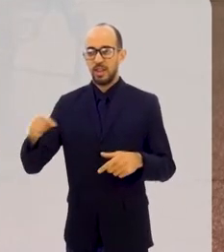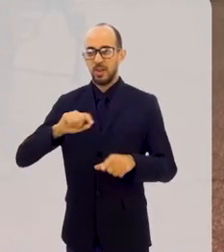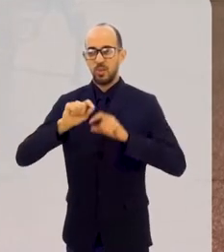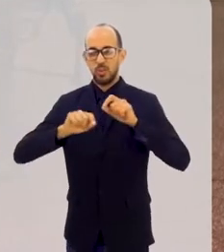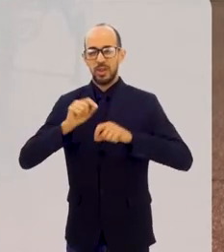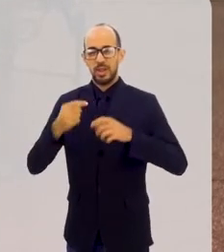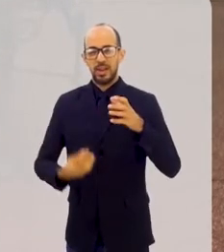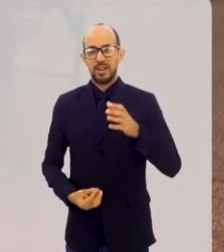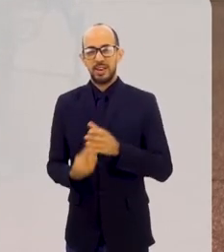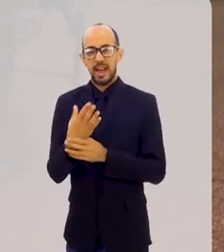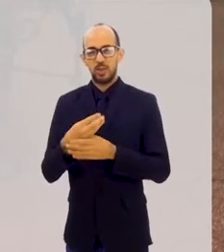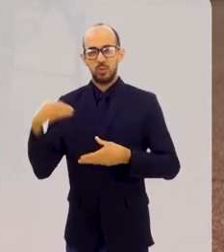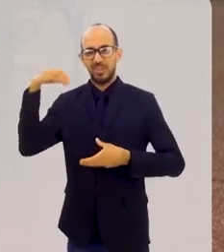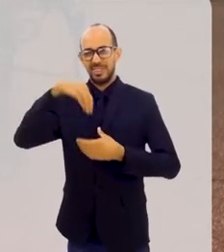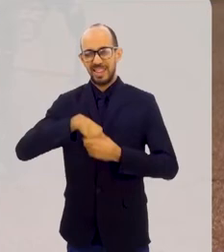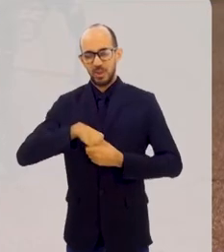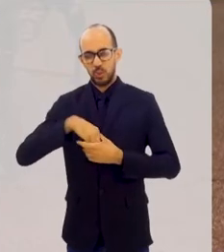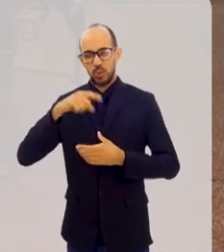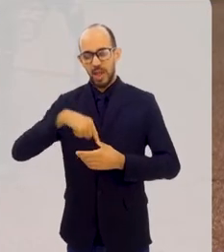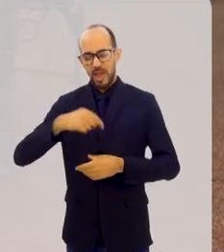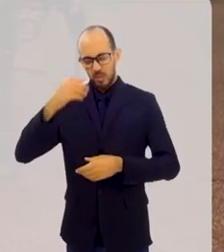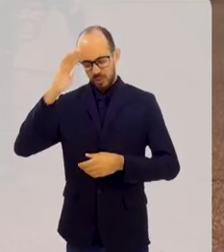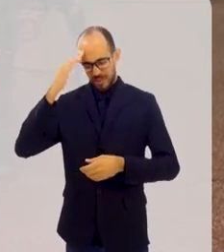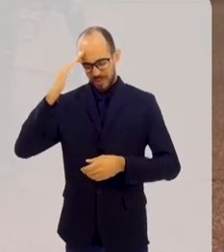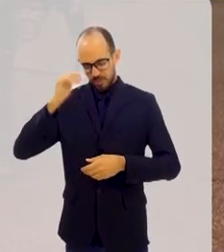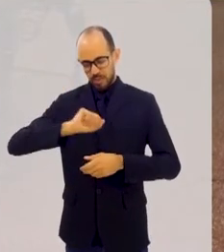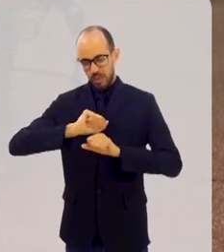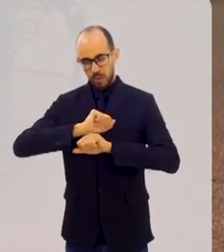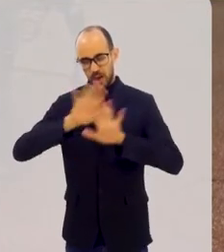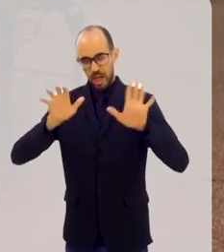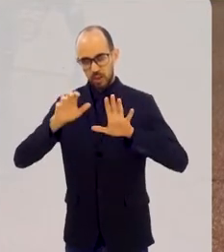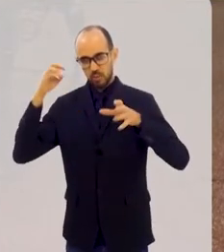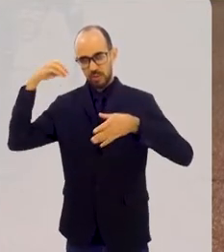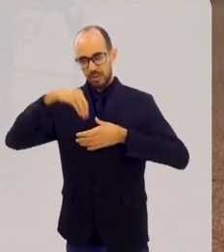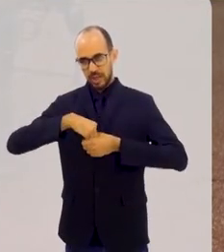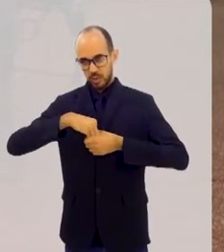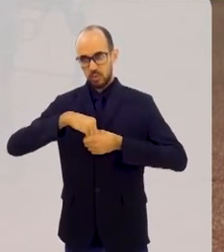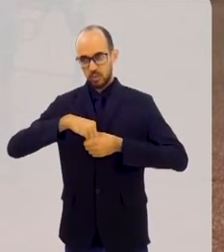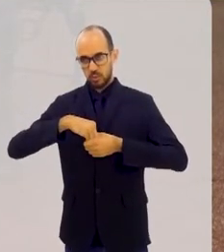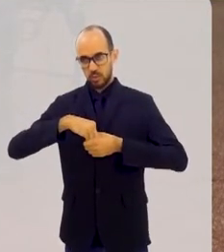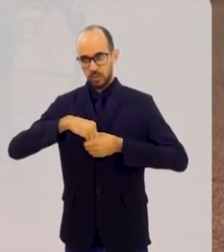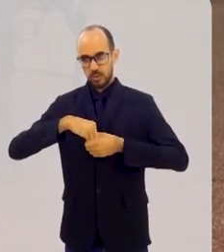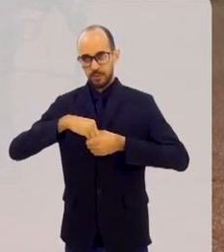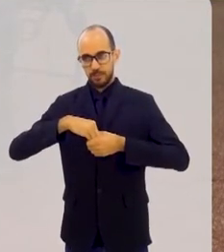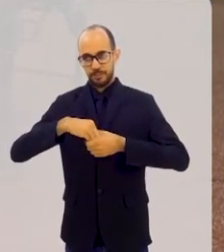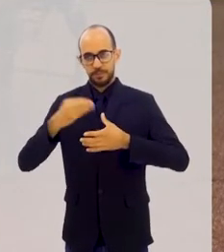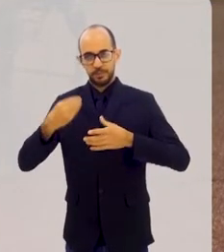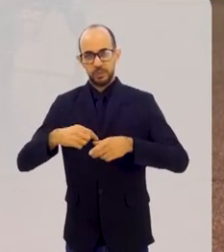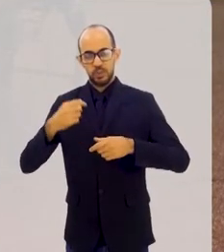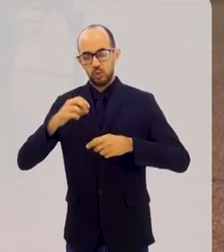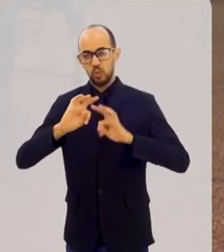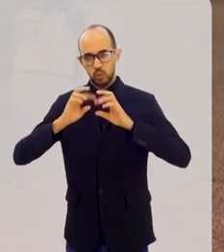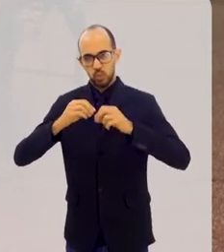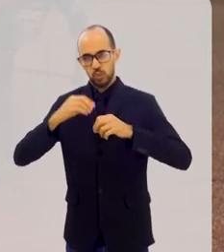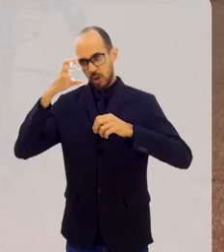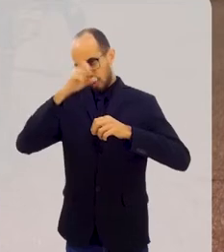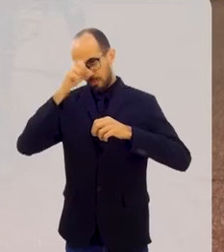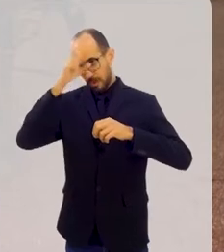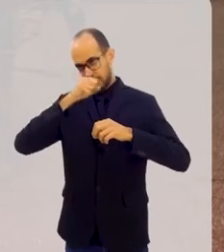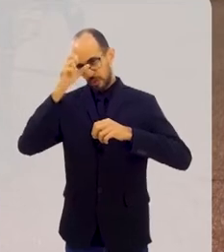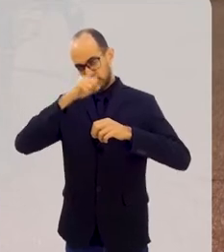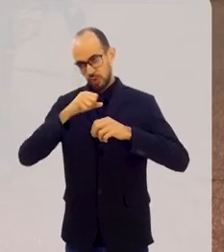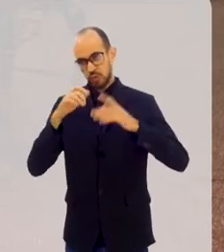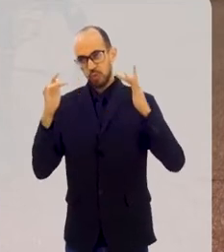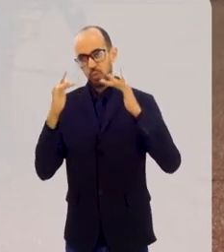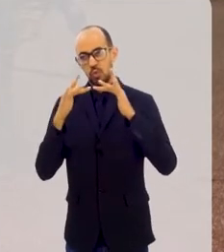é gerada de dentro. É uma convicção que vem dentro. Não é o que eu vi fora. Vem dentro de mim com o que eu aprendi.